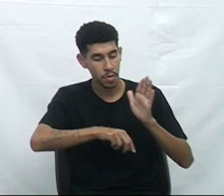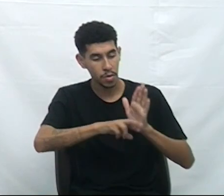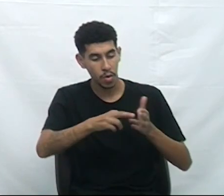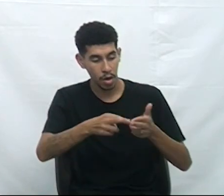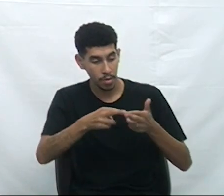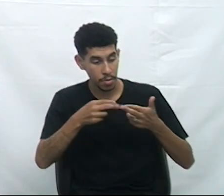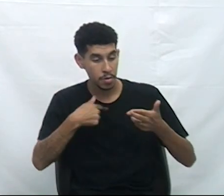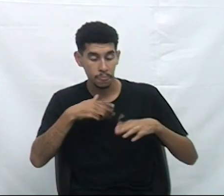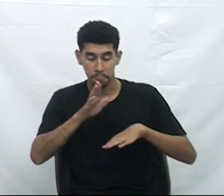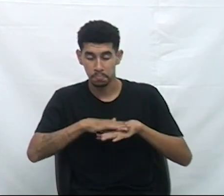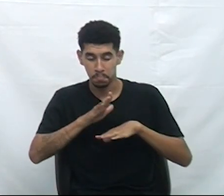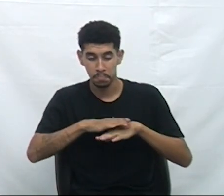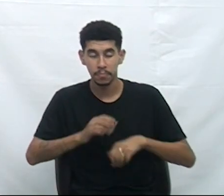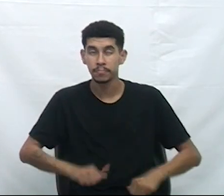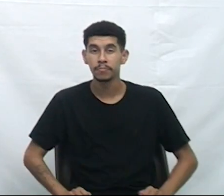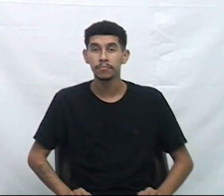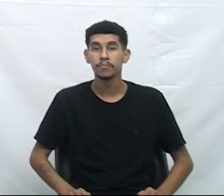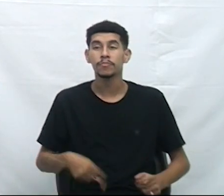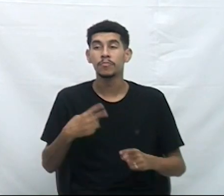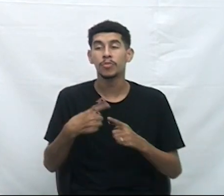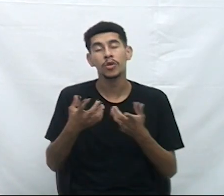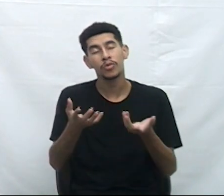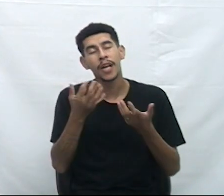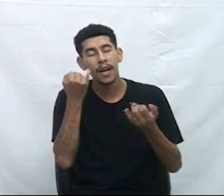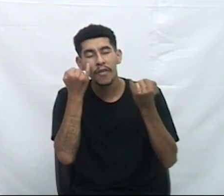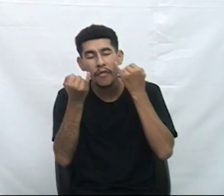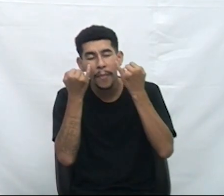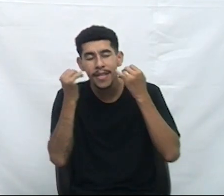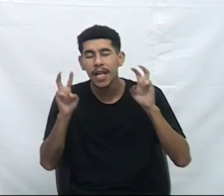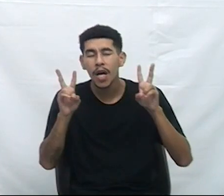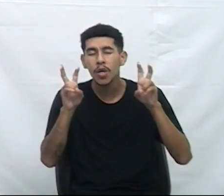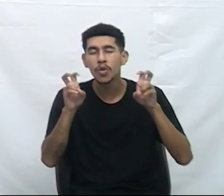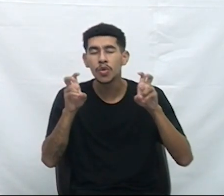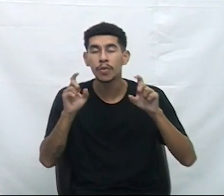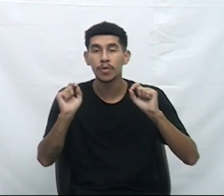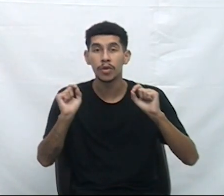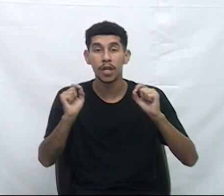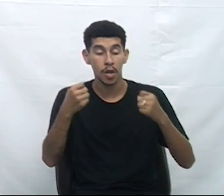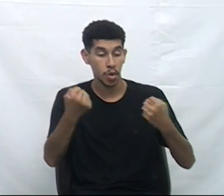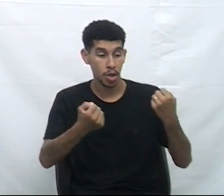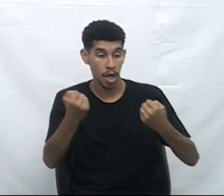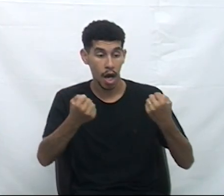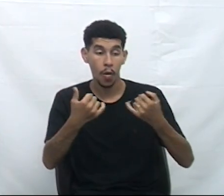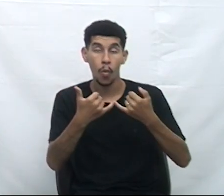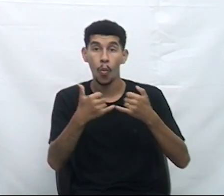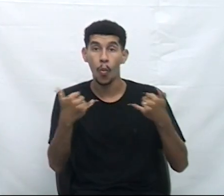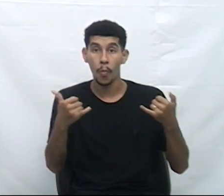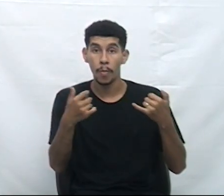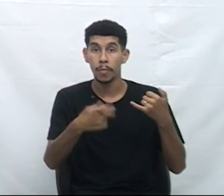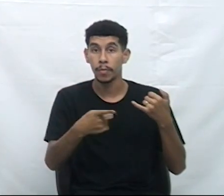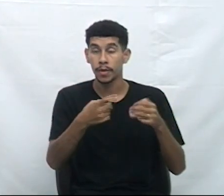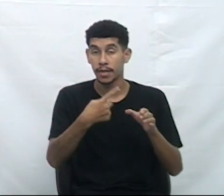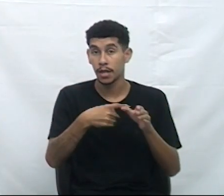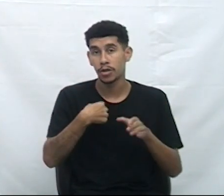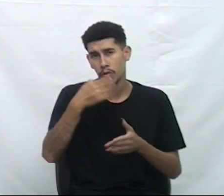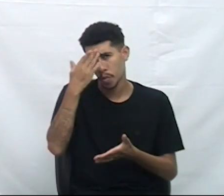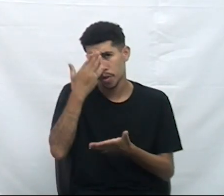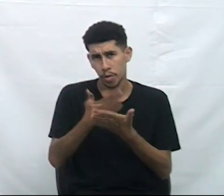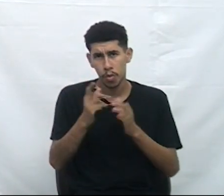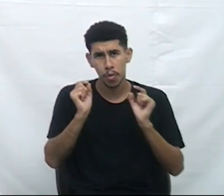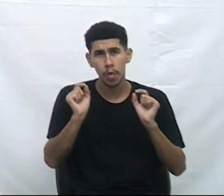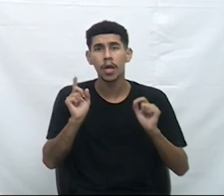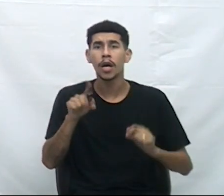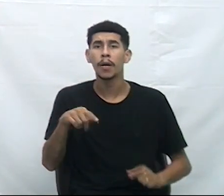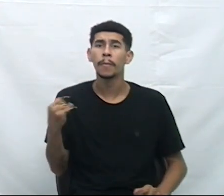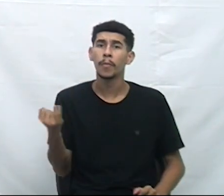faço, porque eu busco informações acerca da aquisição dos veículos elétricos na cidade, que eu creio ser